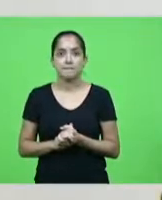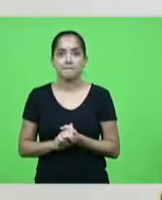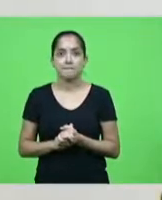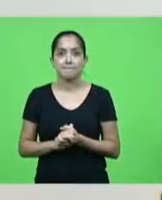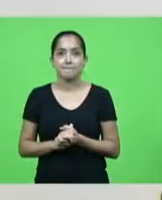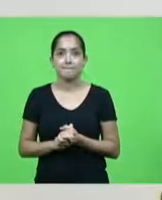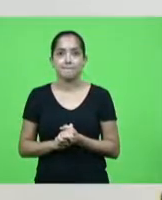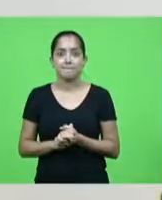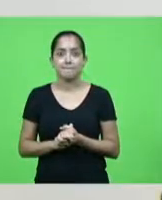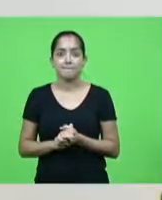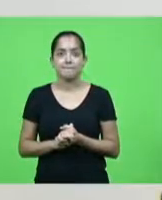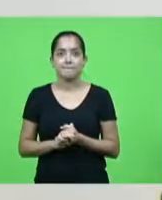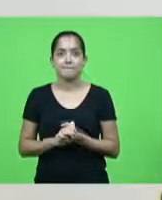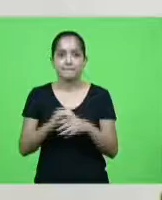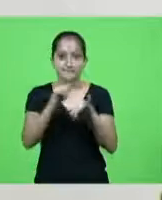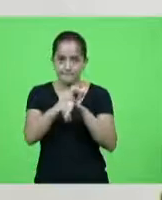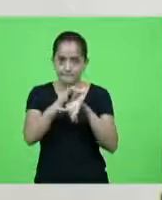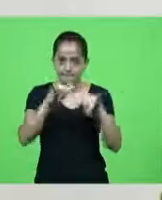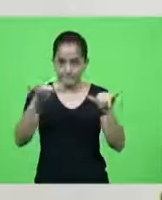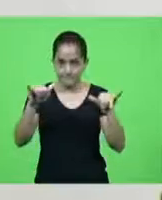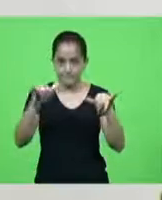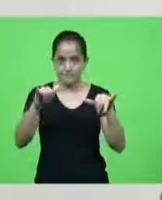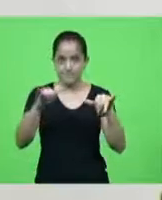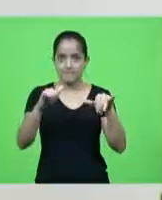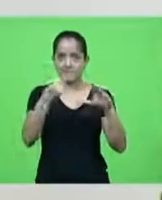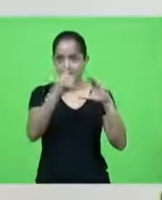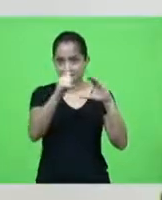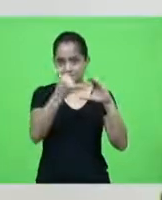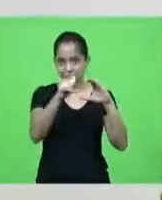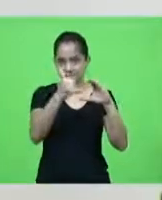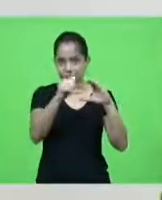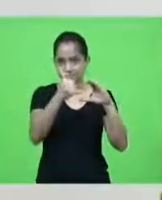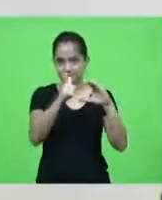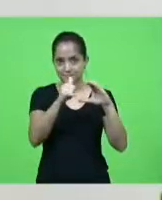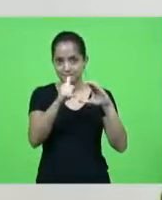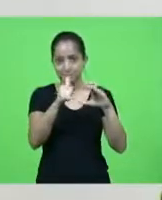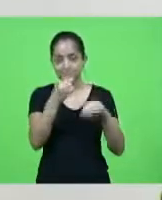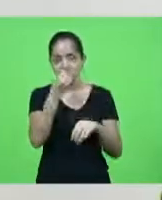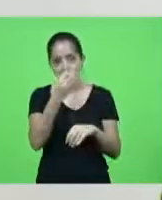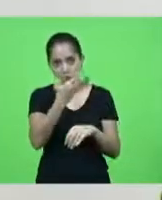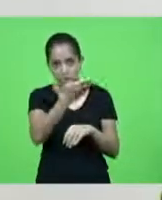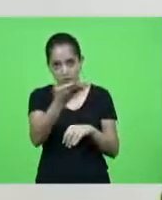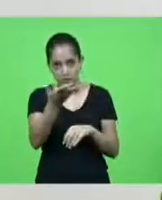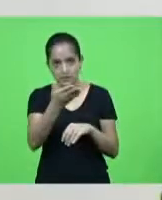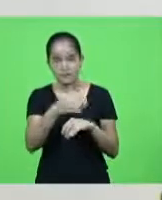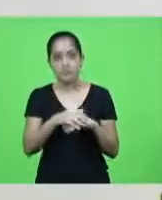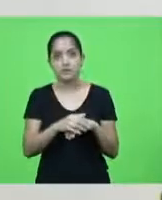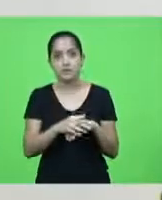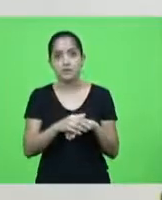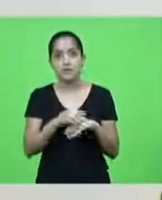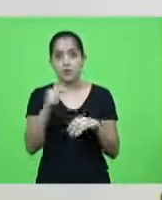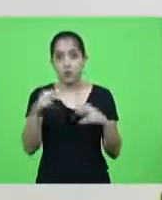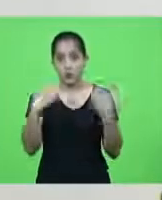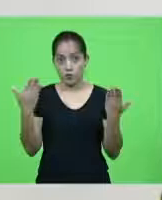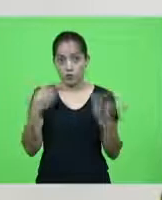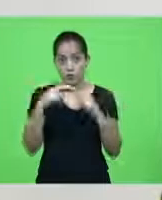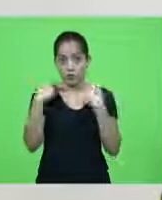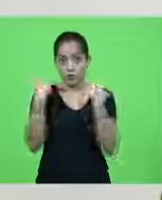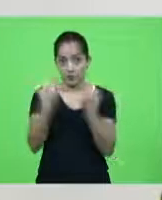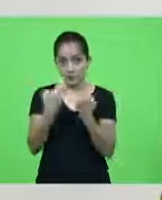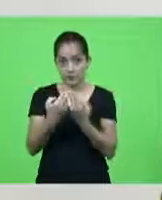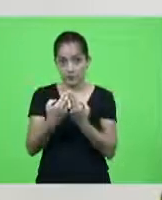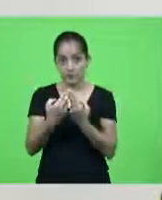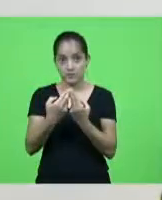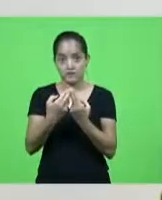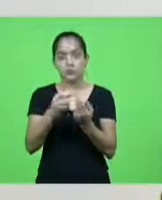ah deixa eu mandar um recado para Celesc alô Celesc tudo bem com você Celesc vai ter uma reunião do conselho dia 11 né